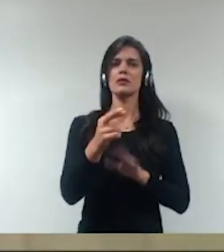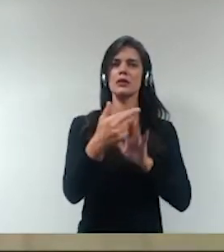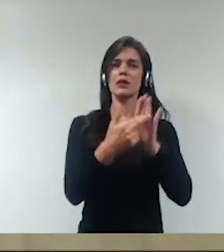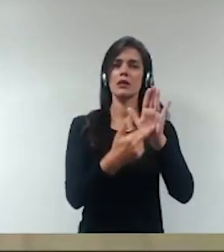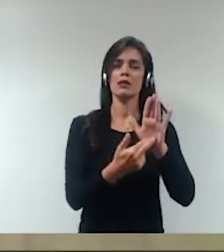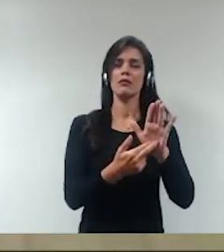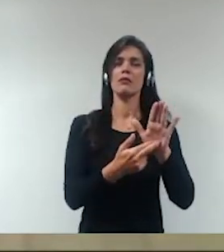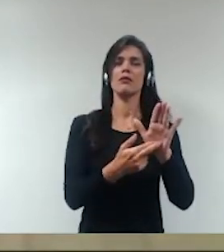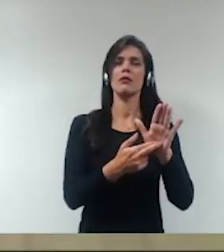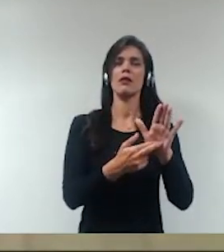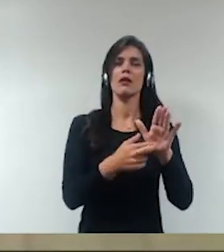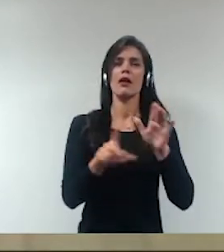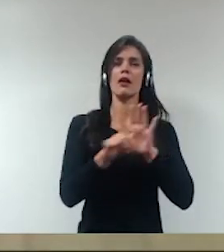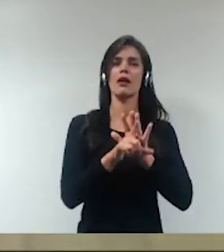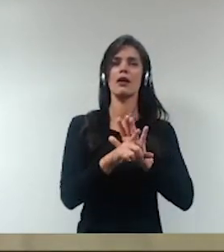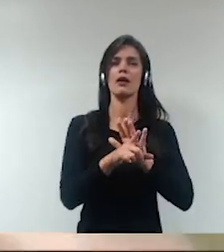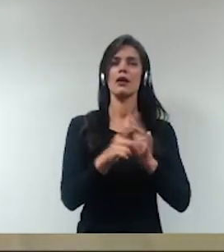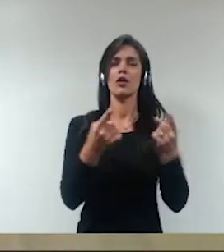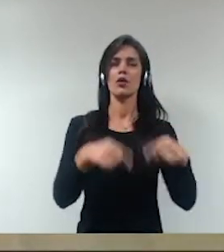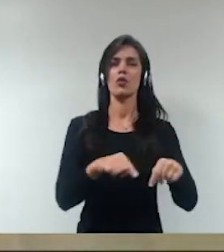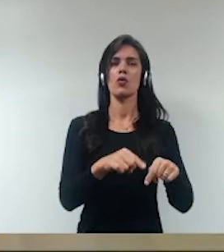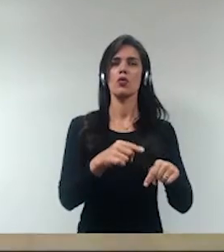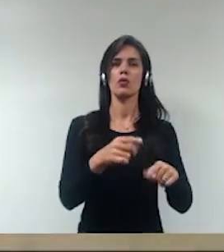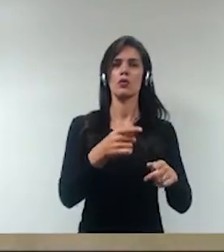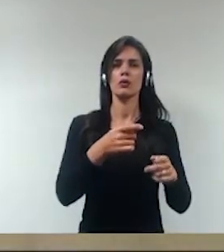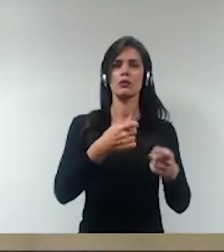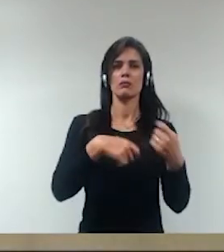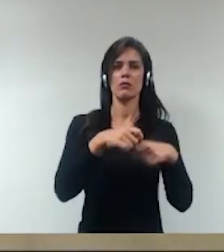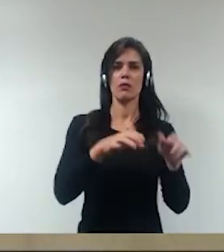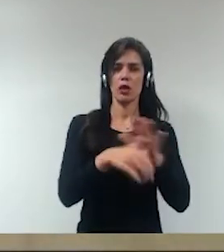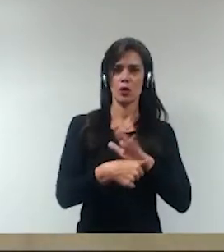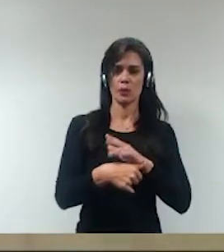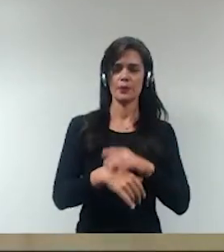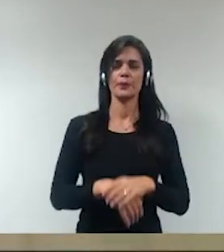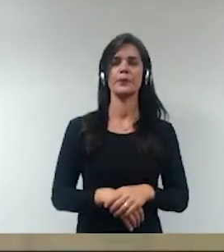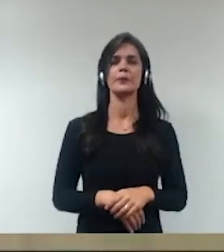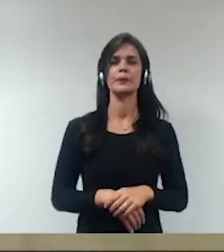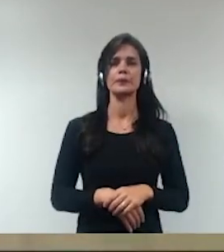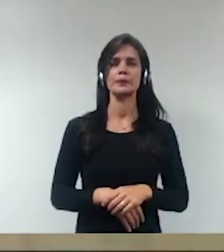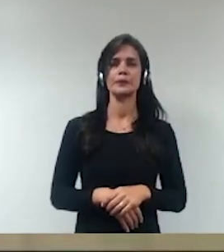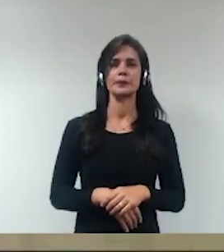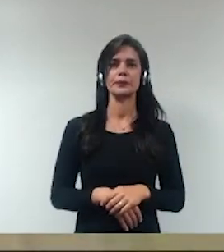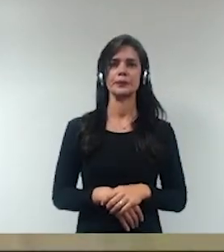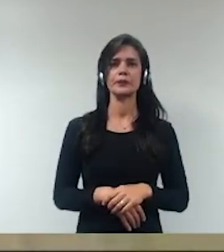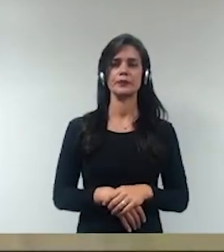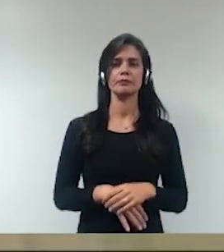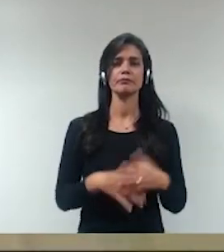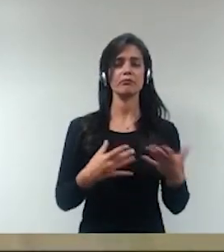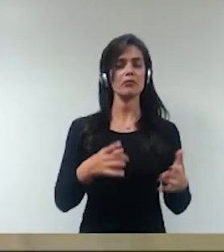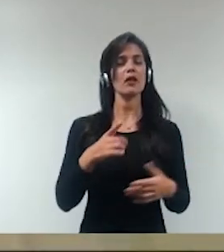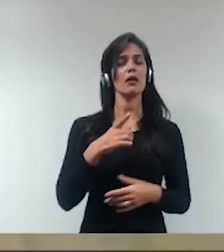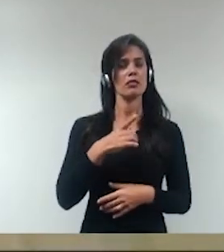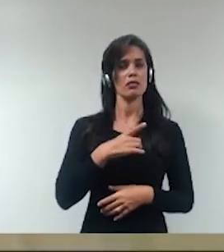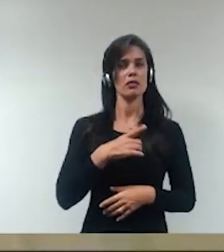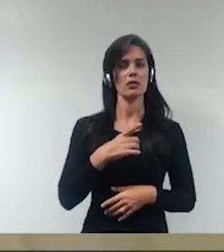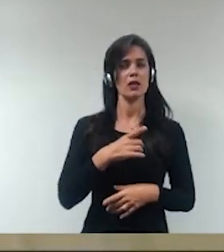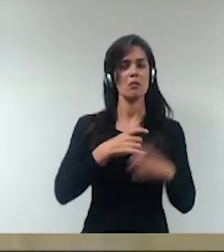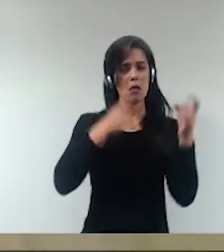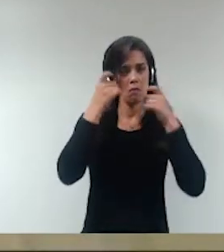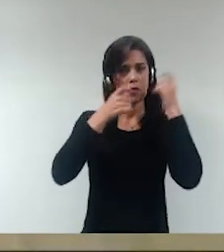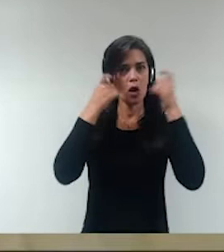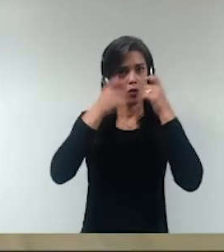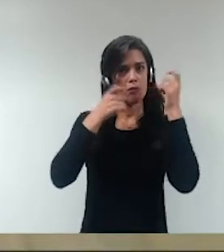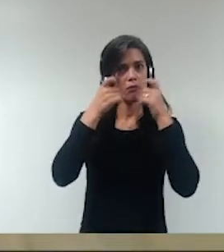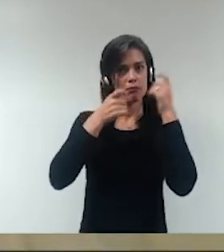anticorrupção. Bem, então, estamos falando aí, há uma grande preocupação nessa